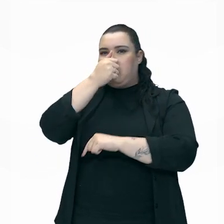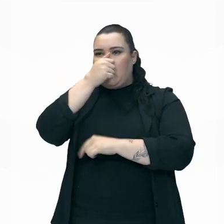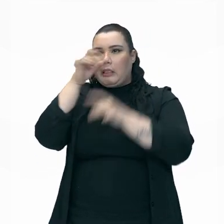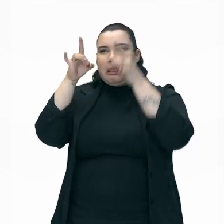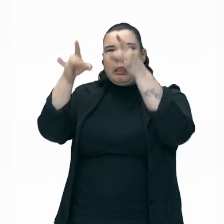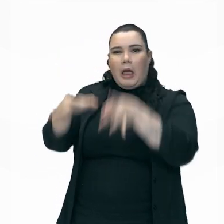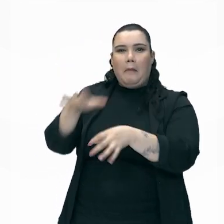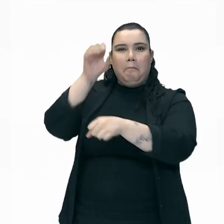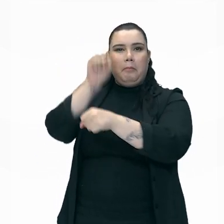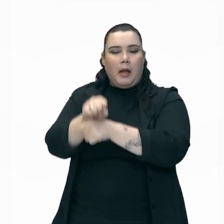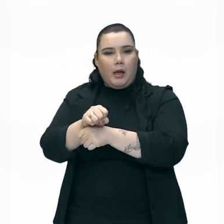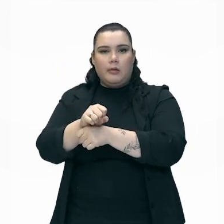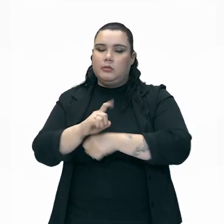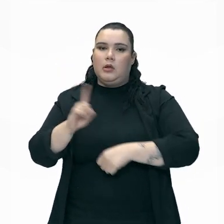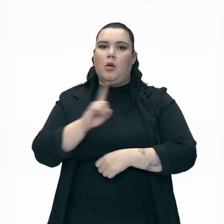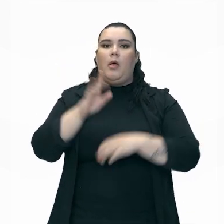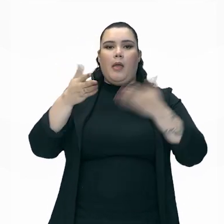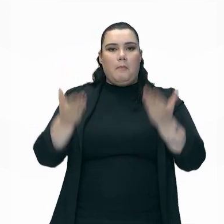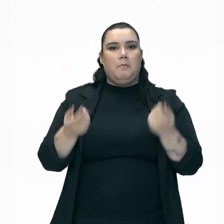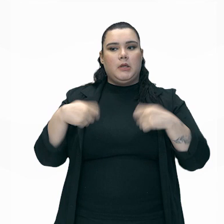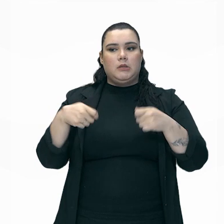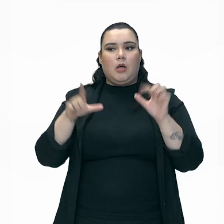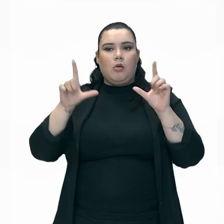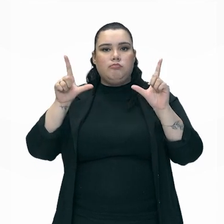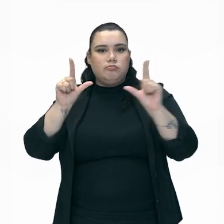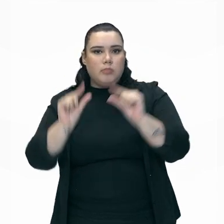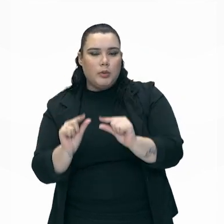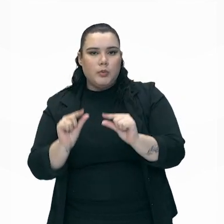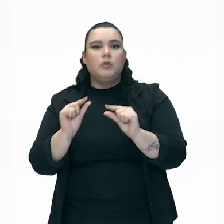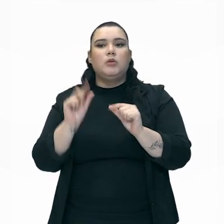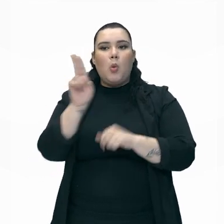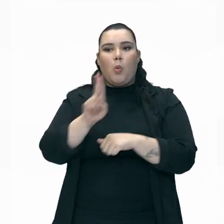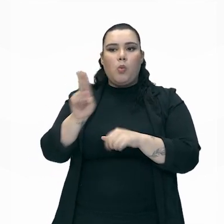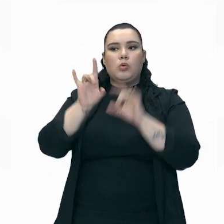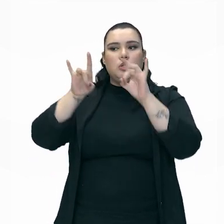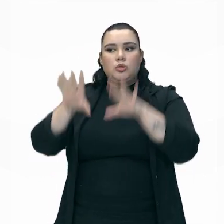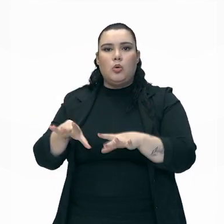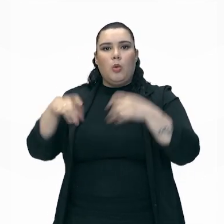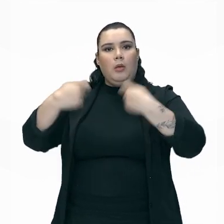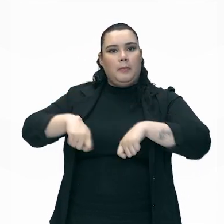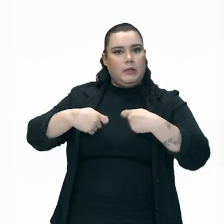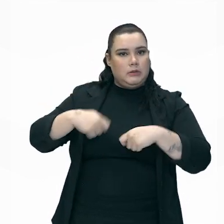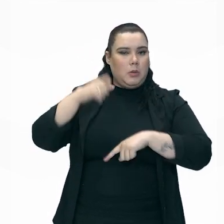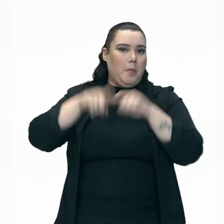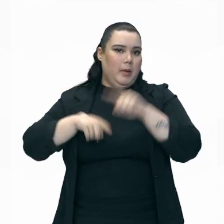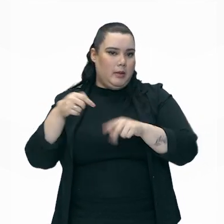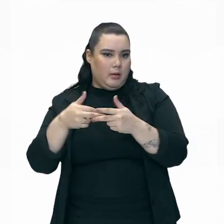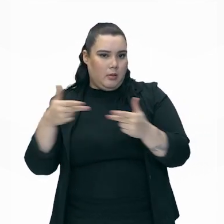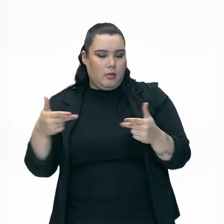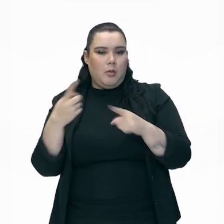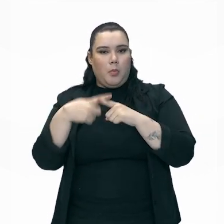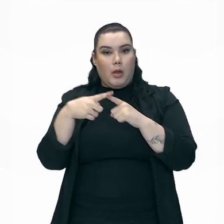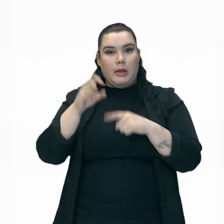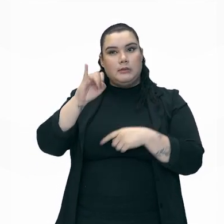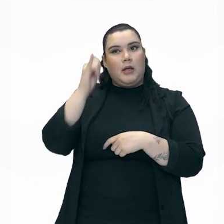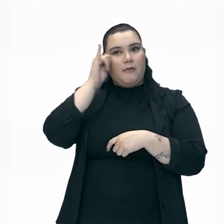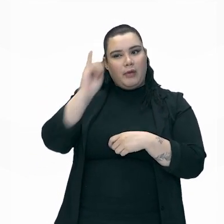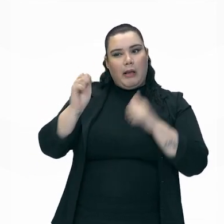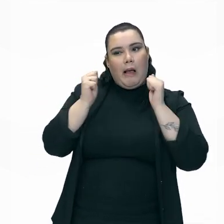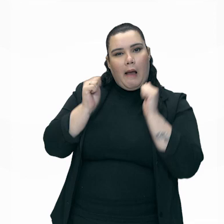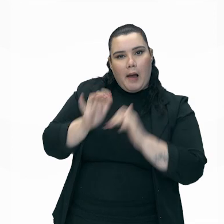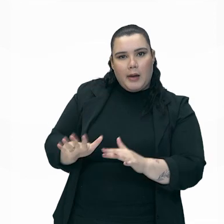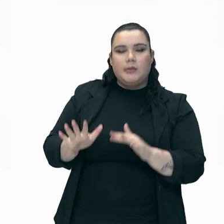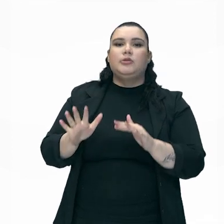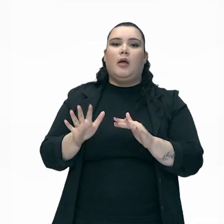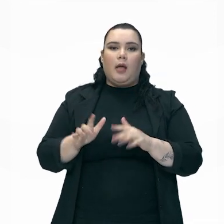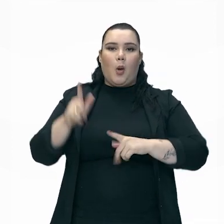matérias-primas, de maneira ali concentrada para evitar desperdício. Porque uma fábrica que evita desperdício, ela evita